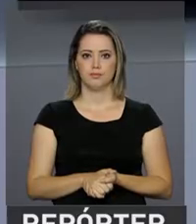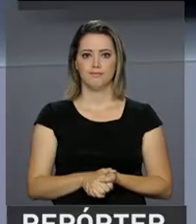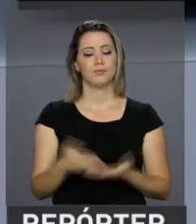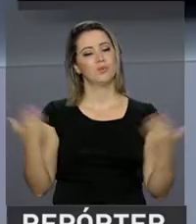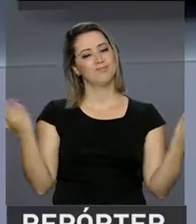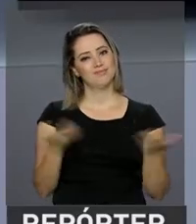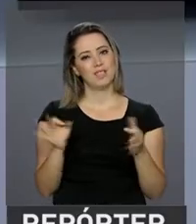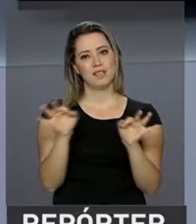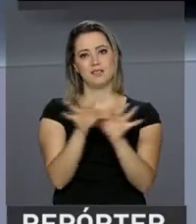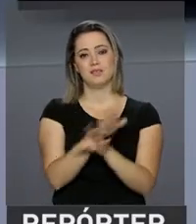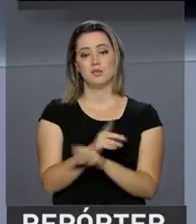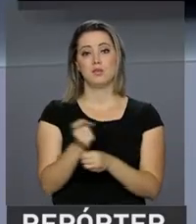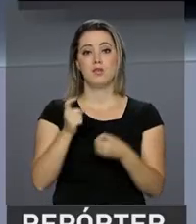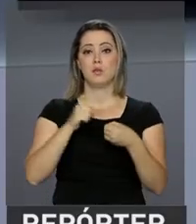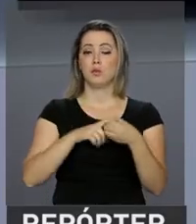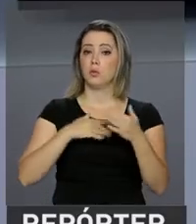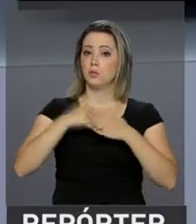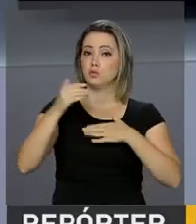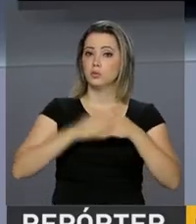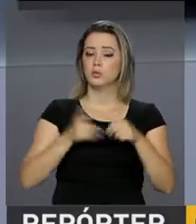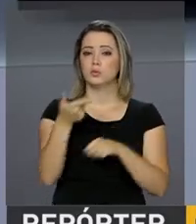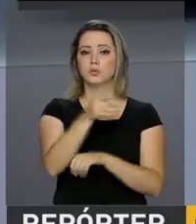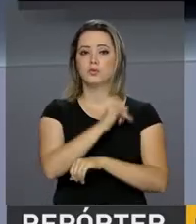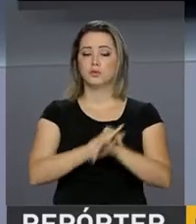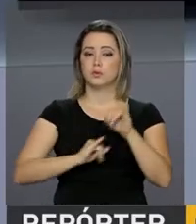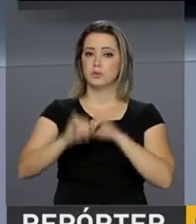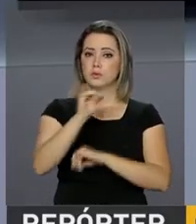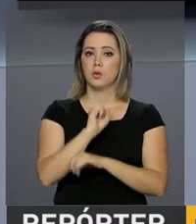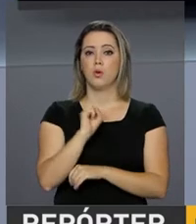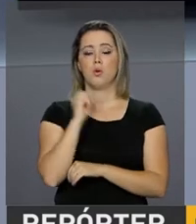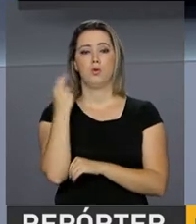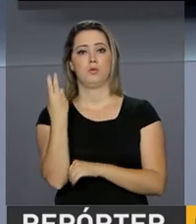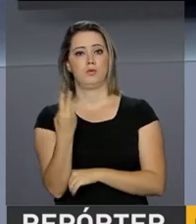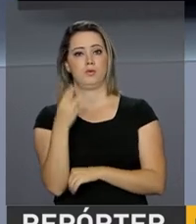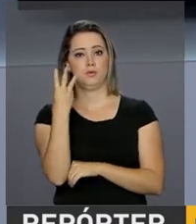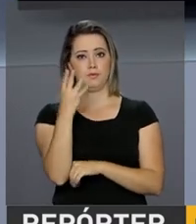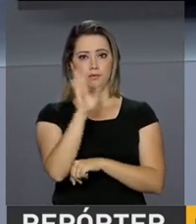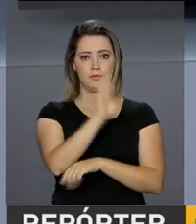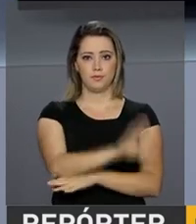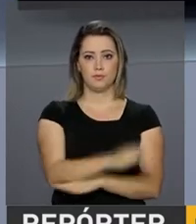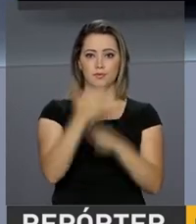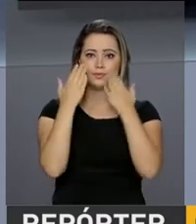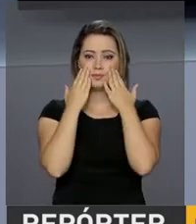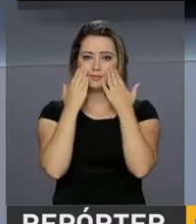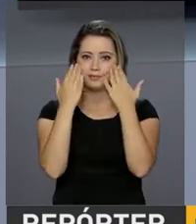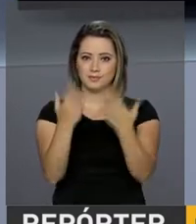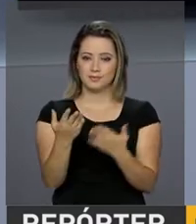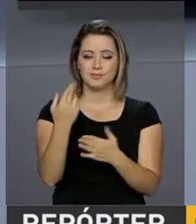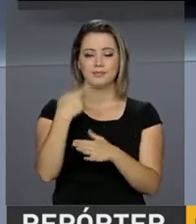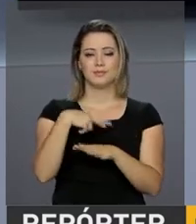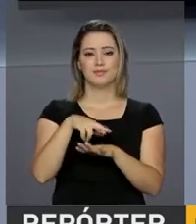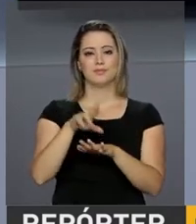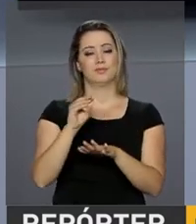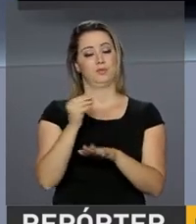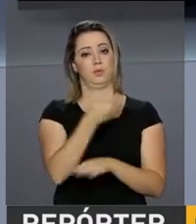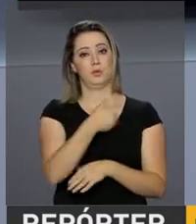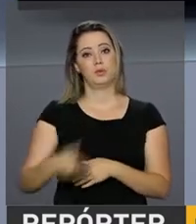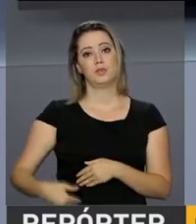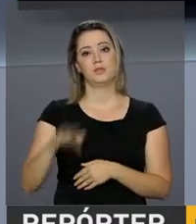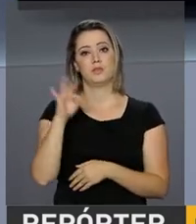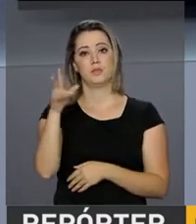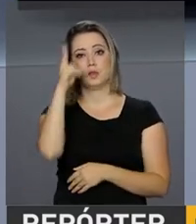repórter NBR fica por aqui, voltamos a qualquer momento com outras informações ou às 3 da tarde com outras notícias do governo federal.